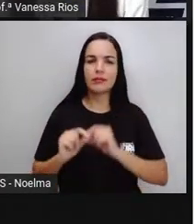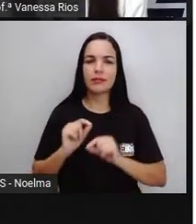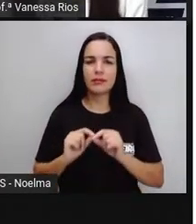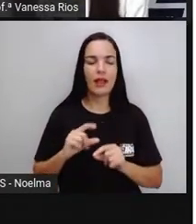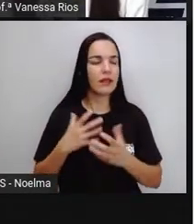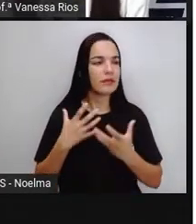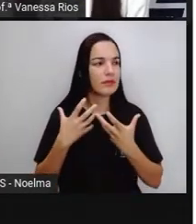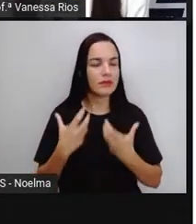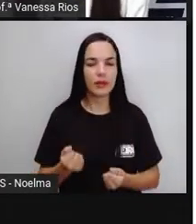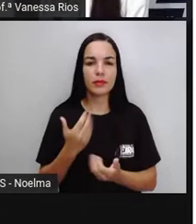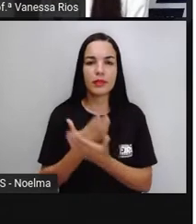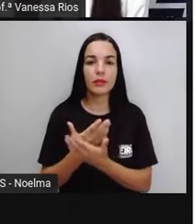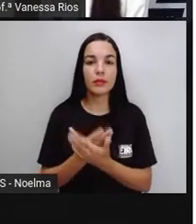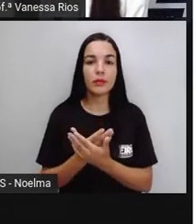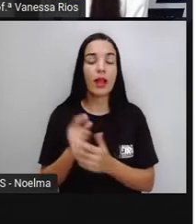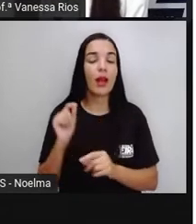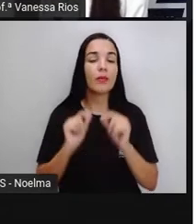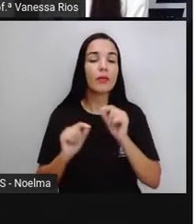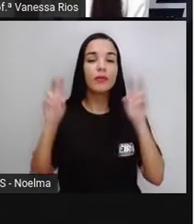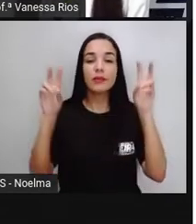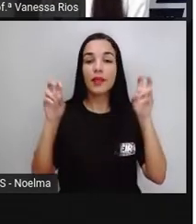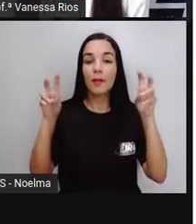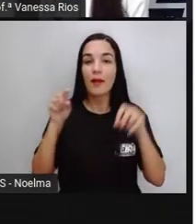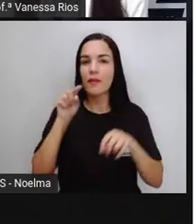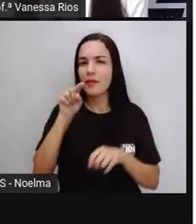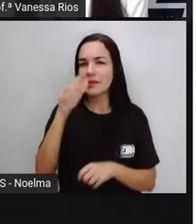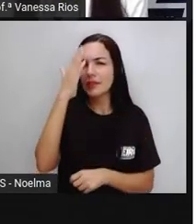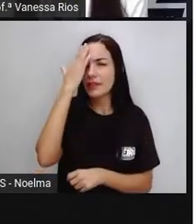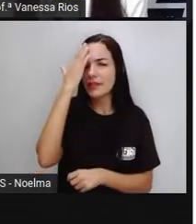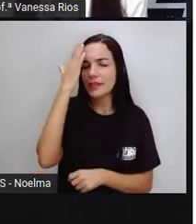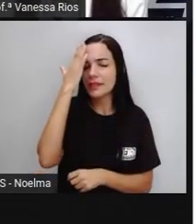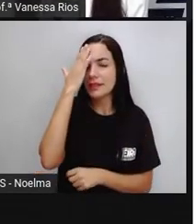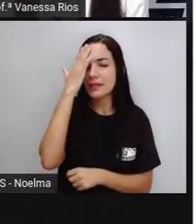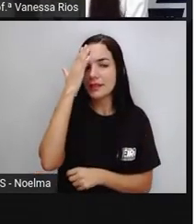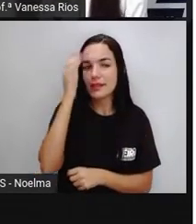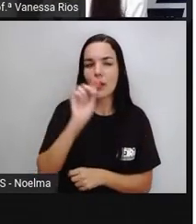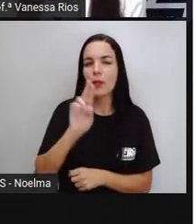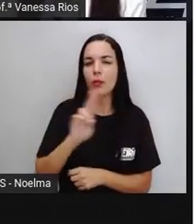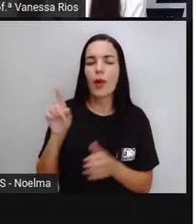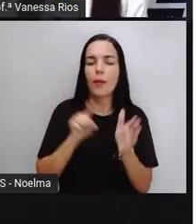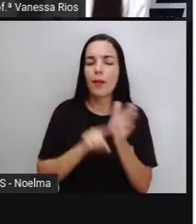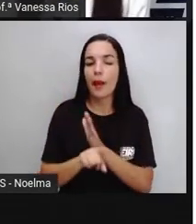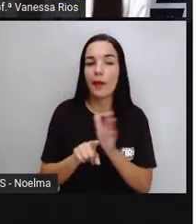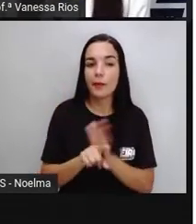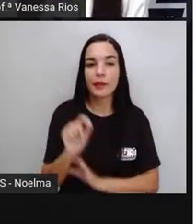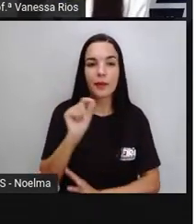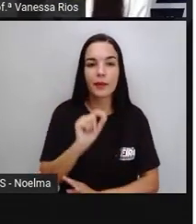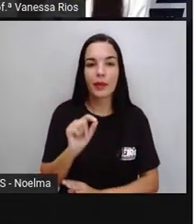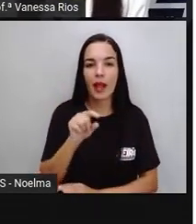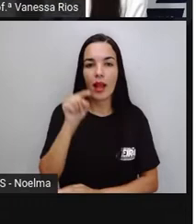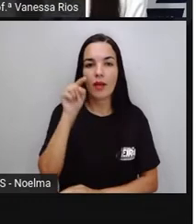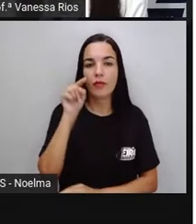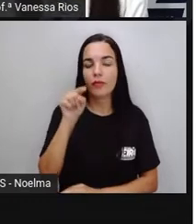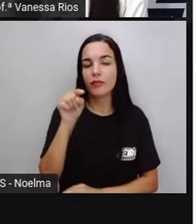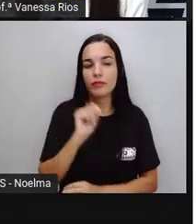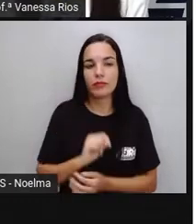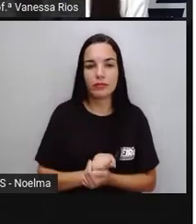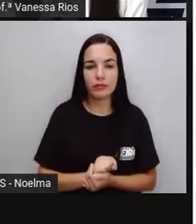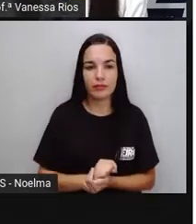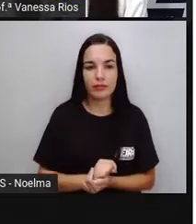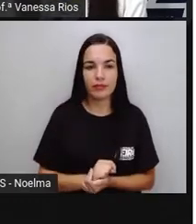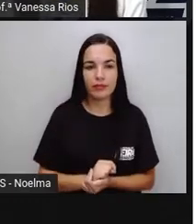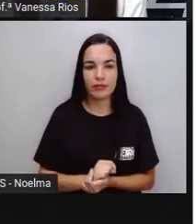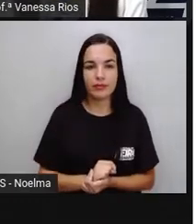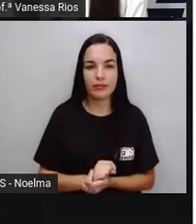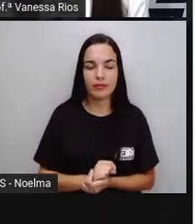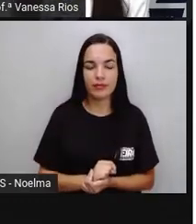humanas nós vamos estudar sobre, olha só, para trás aí uma pergunta, um questionamento para direcionar